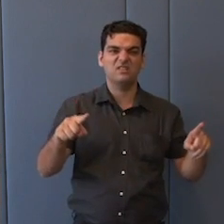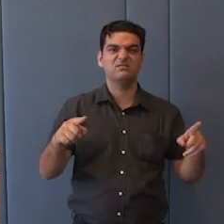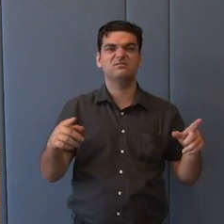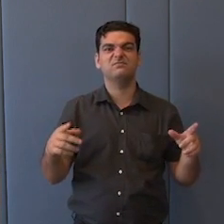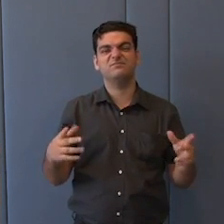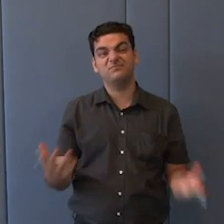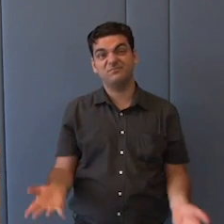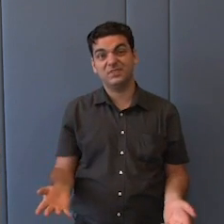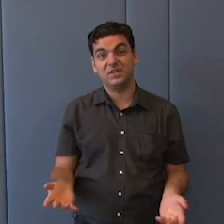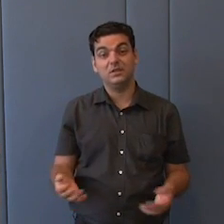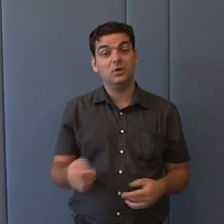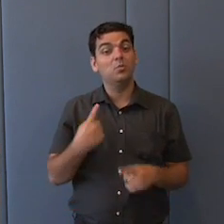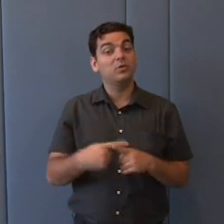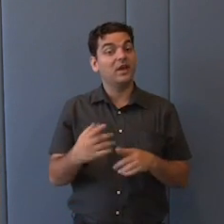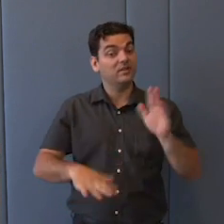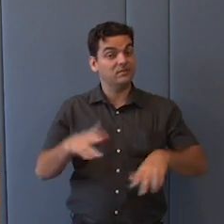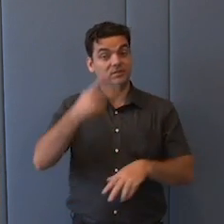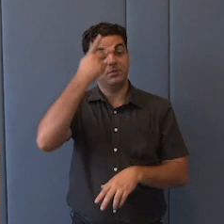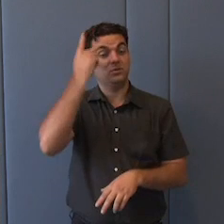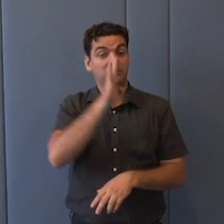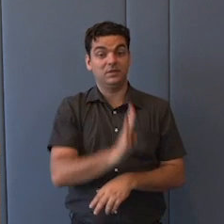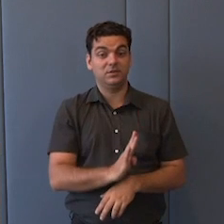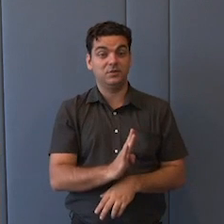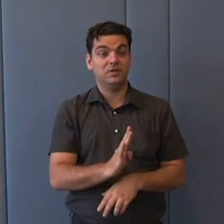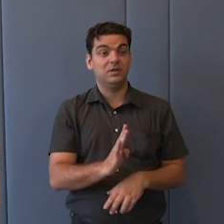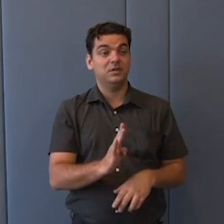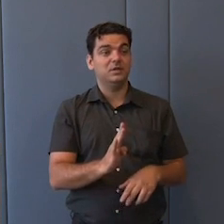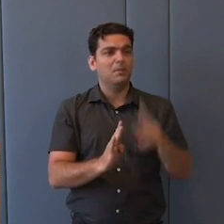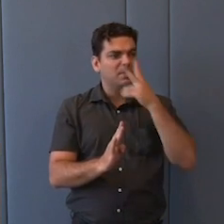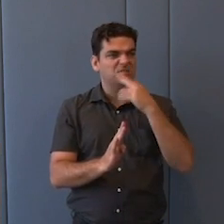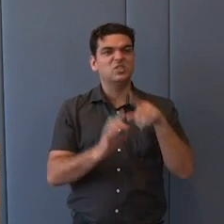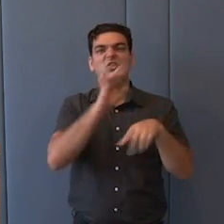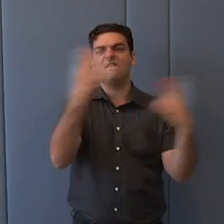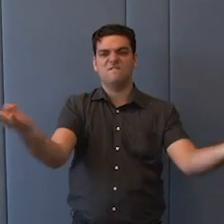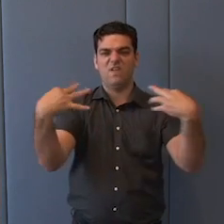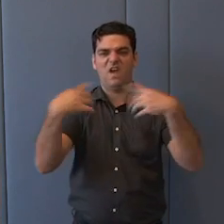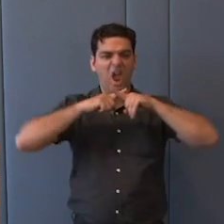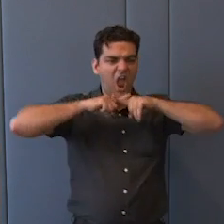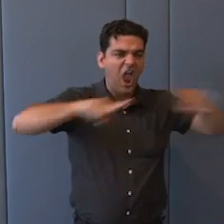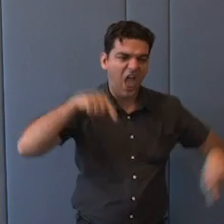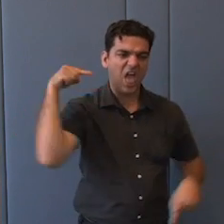Eu acho que o povo brasileiro, muitas vezes, pela nossa elite, é visto de fora para dentro, eu tenho falado sobre isso,